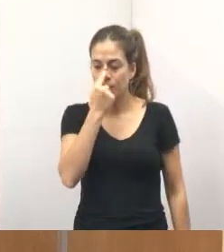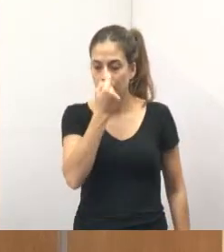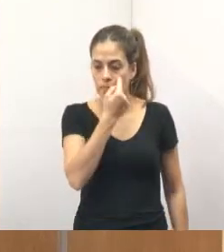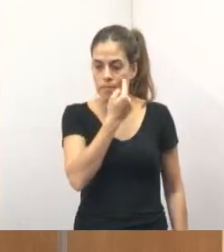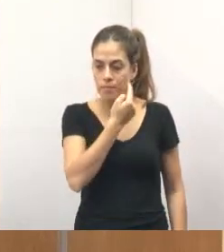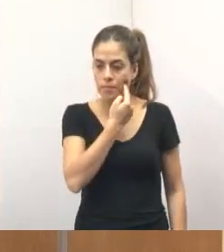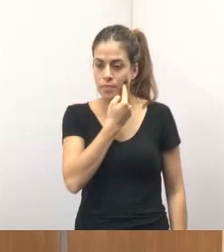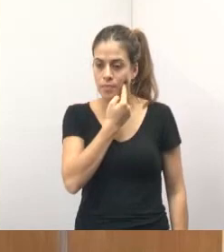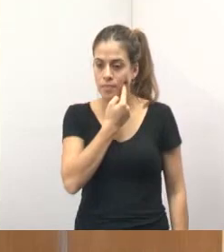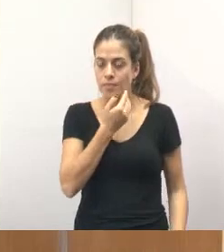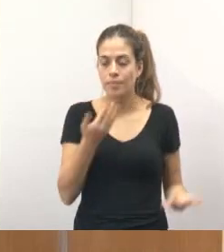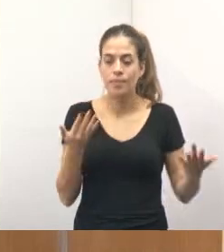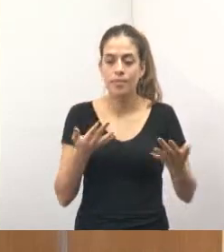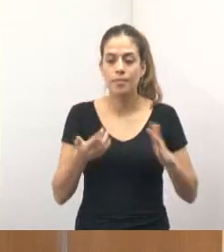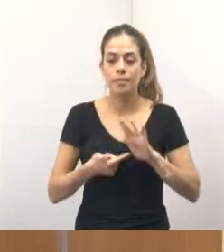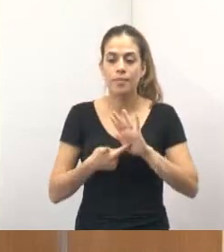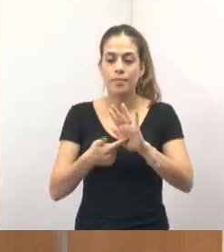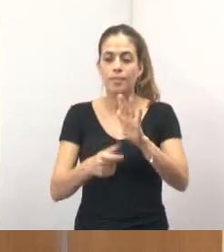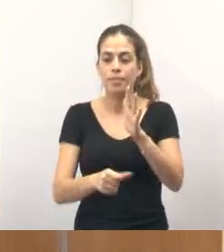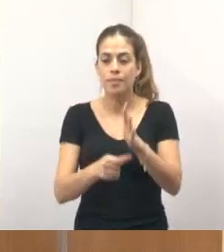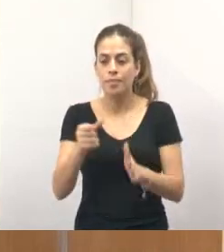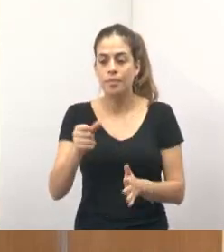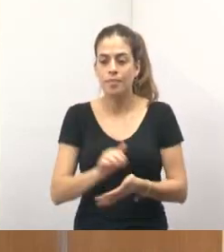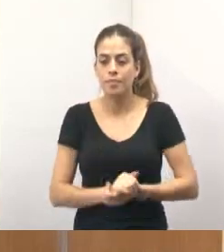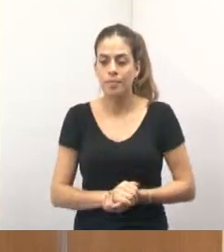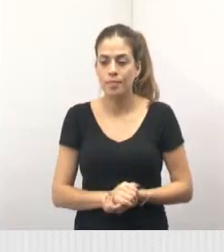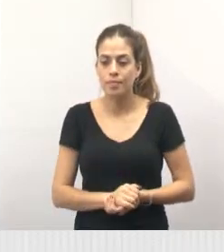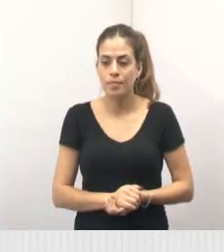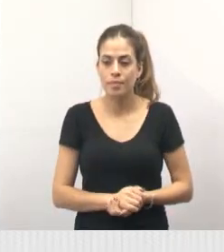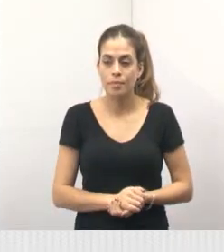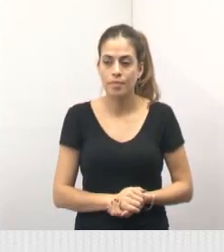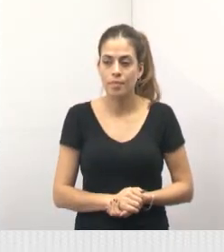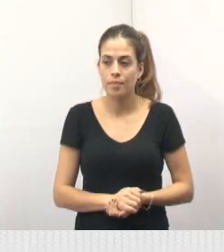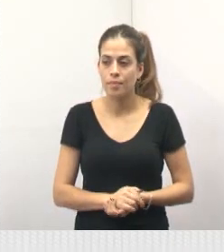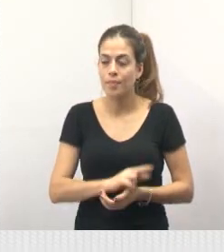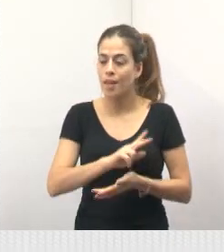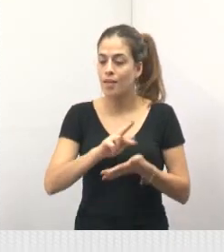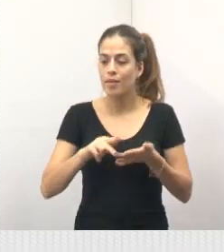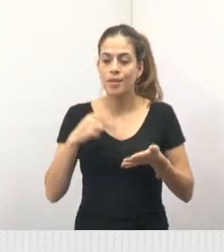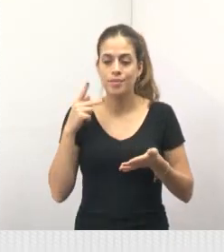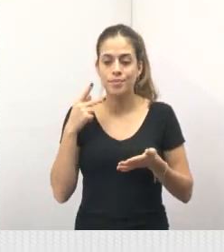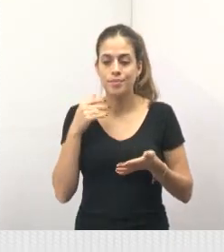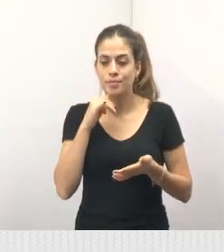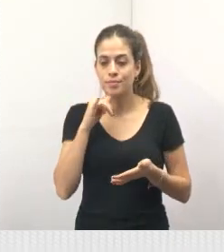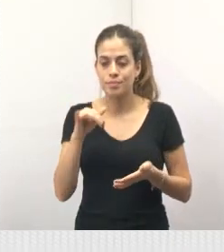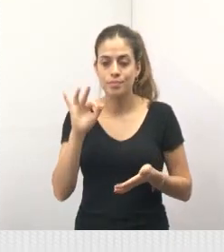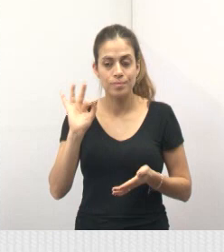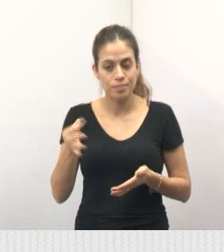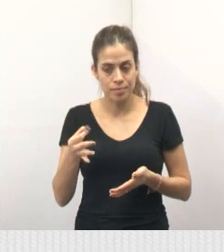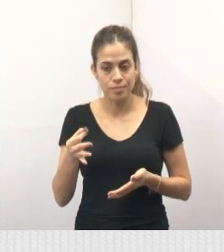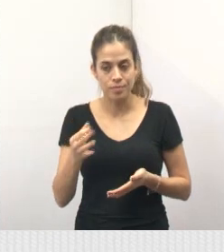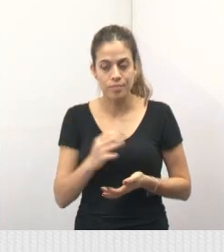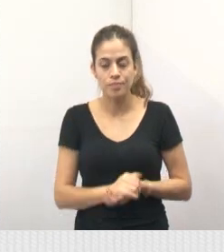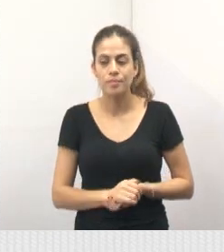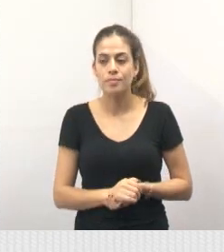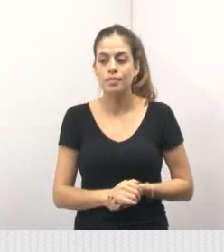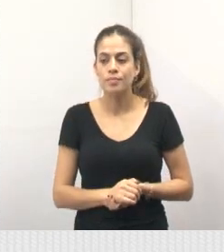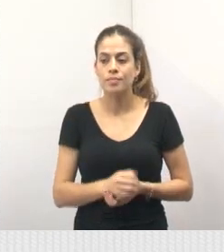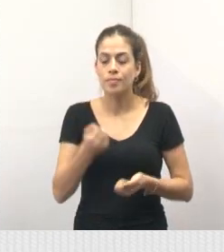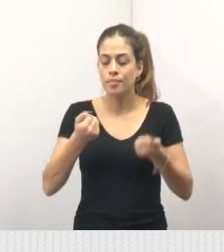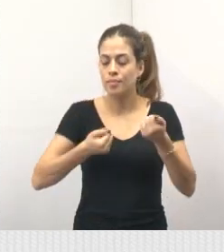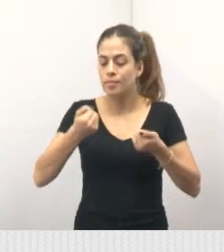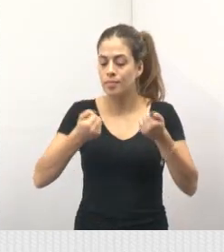eu quero colocar o primeiro slide, que fala a respeito, que vários vereadores já falaram, que é a entrega da nova